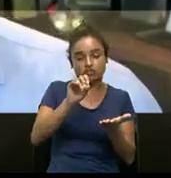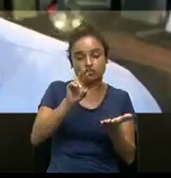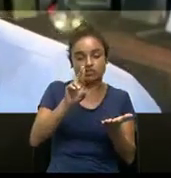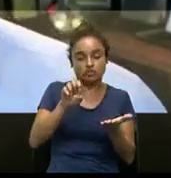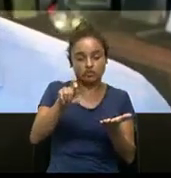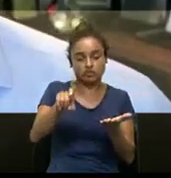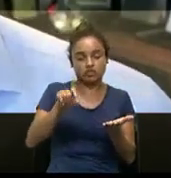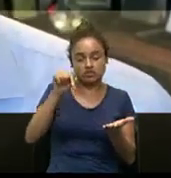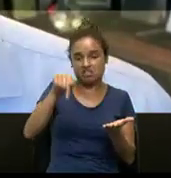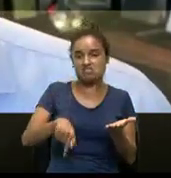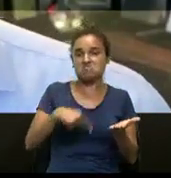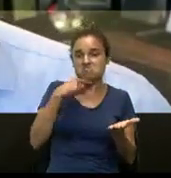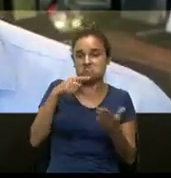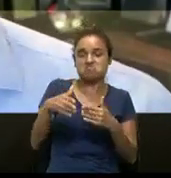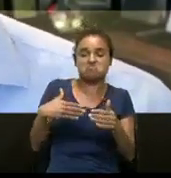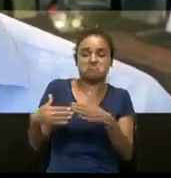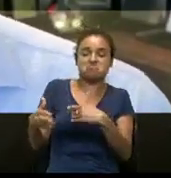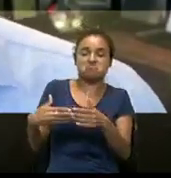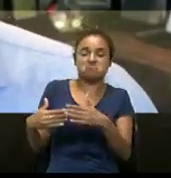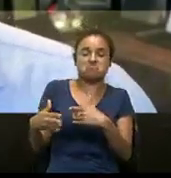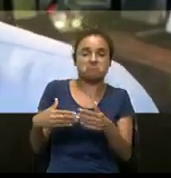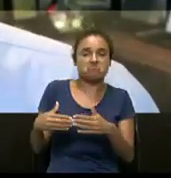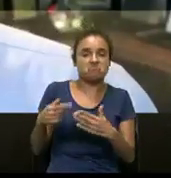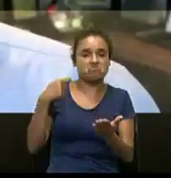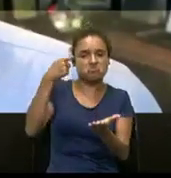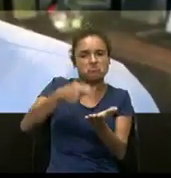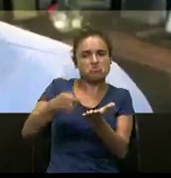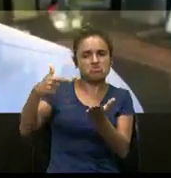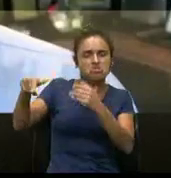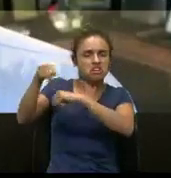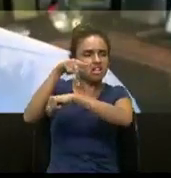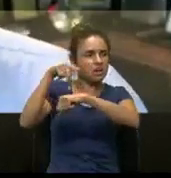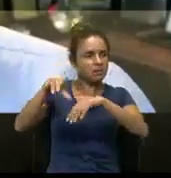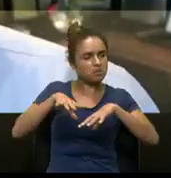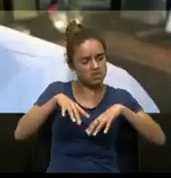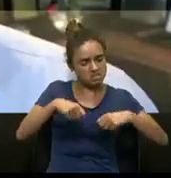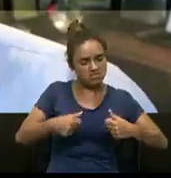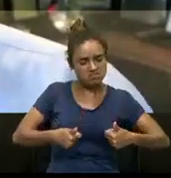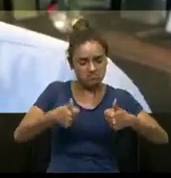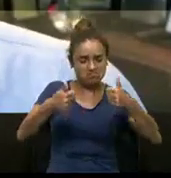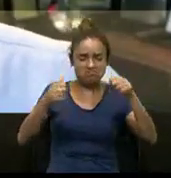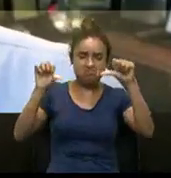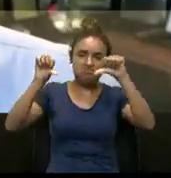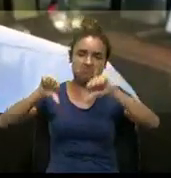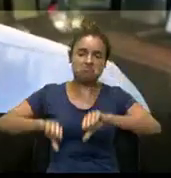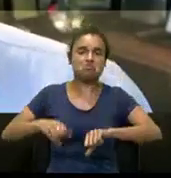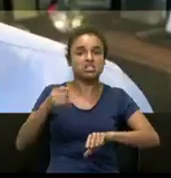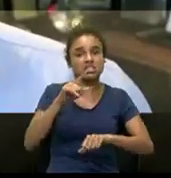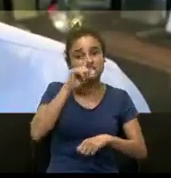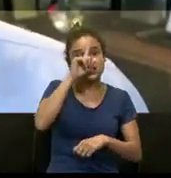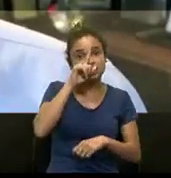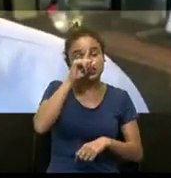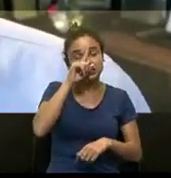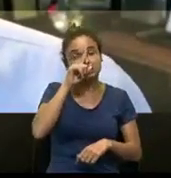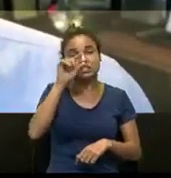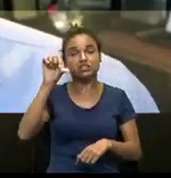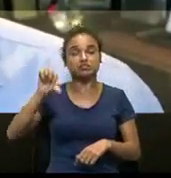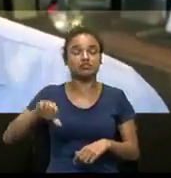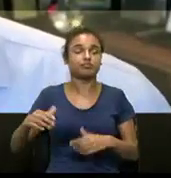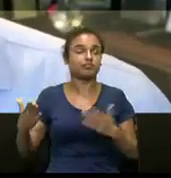para mim esse mercado de foreign exchange, um investimento no exterior, não importa para mim se o desempenho é bom, se é ruim, se o risco é alto ou é baixo.